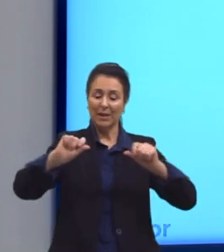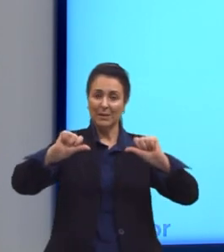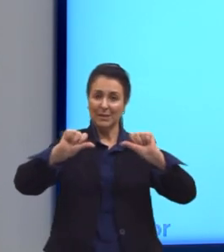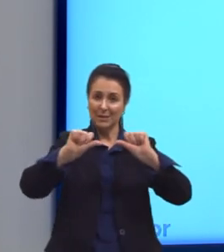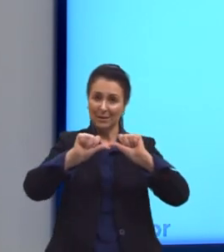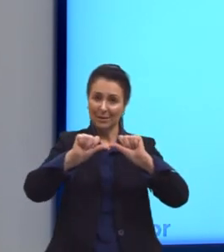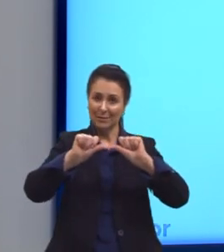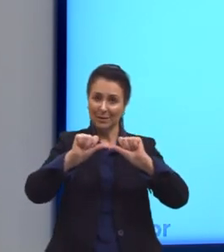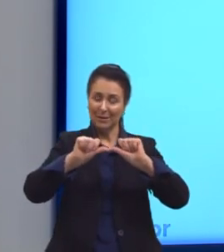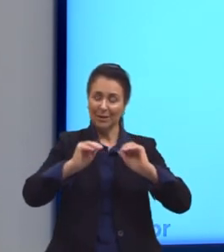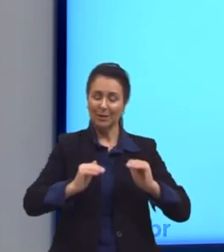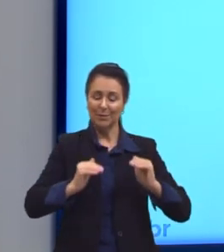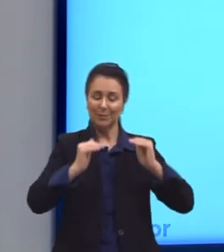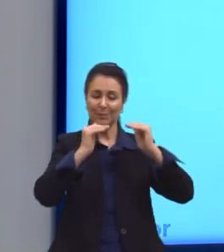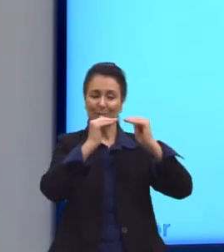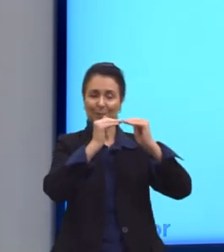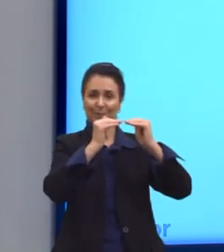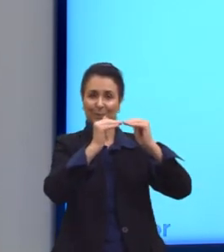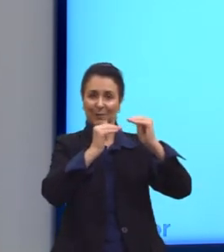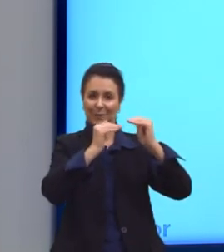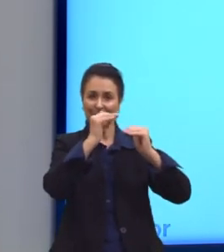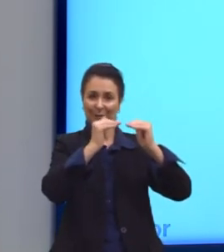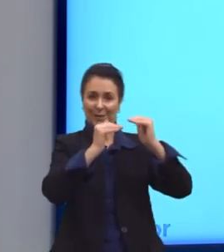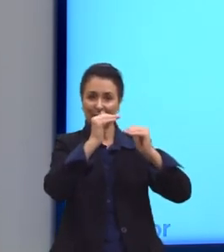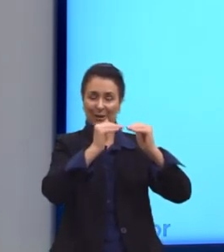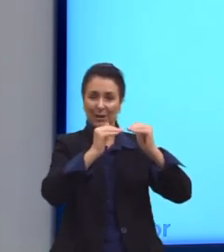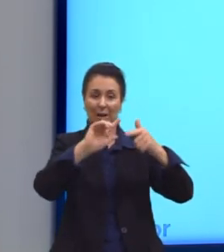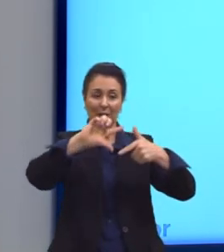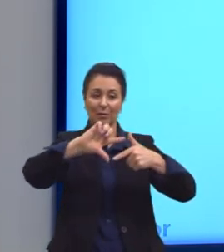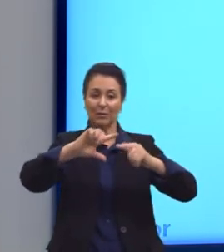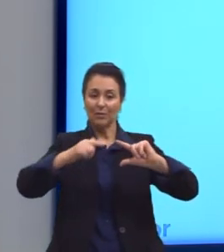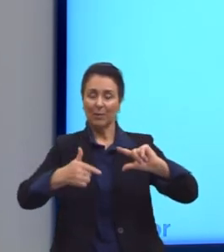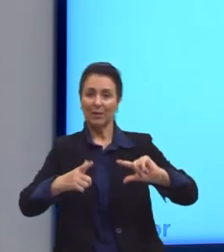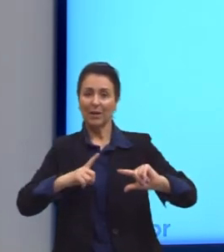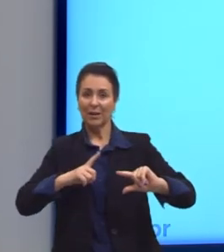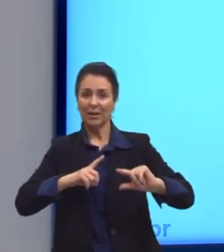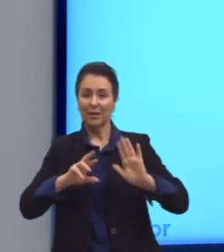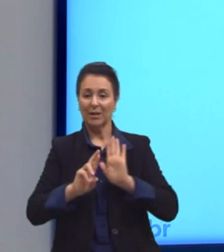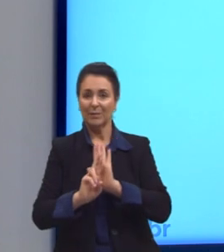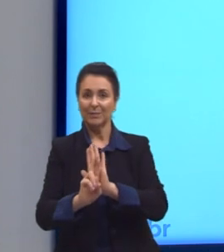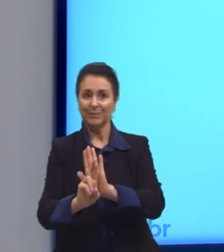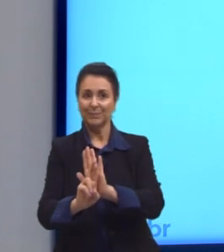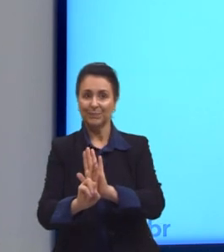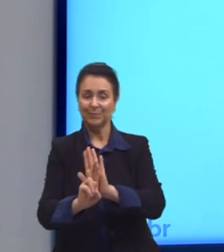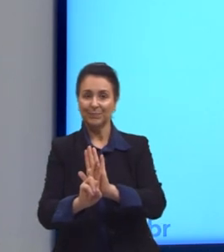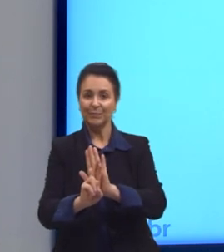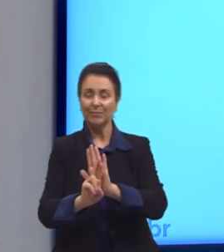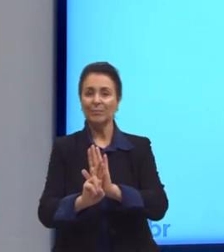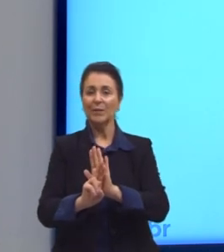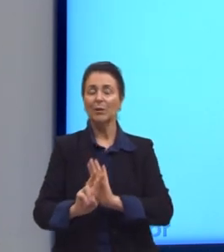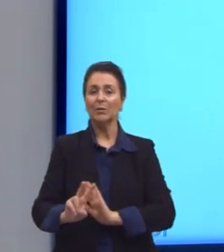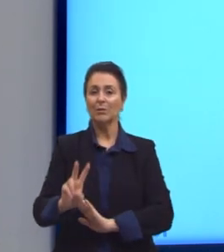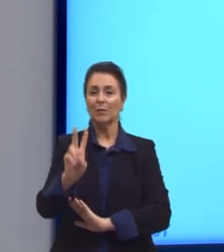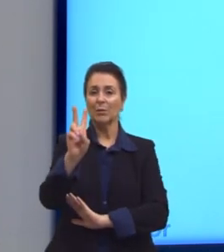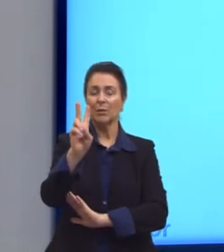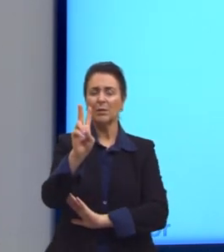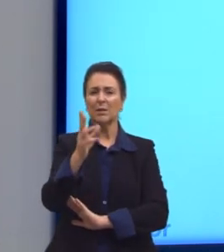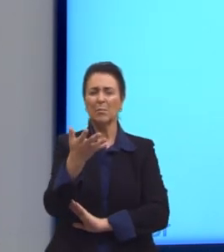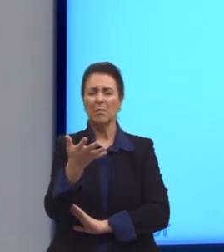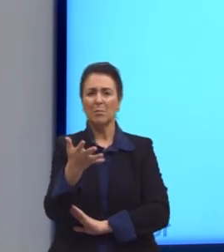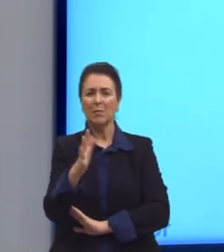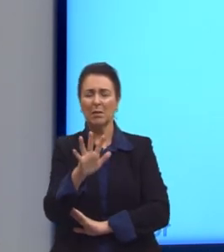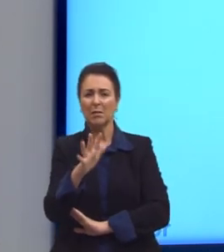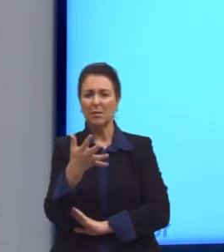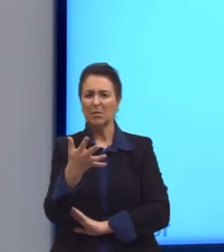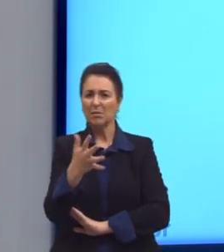e proporcionalidade. Ali na forma geométrica, nós temos a representação desses valores que chegam